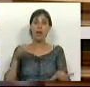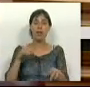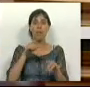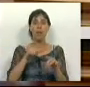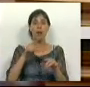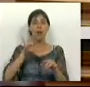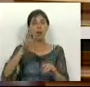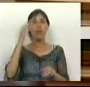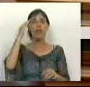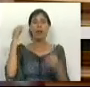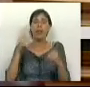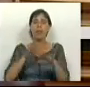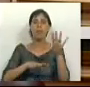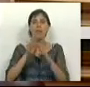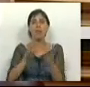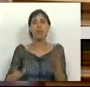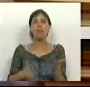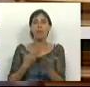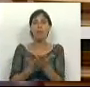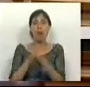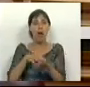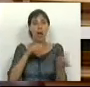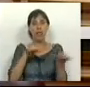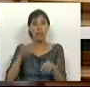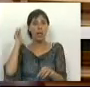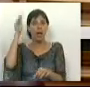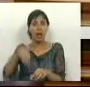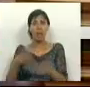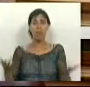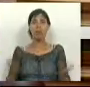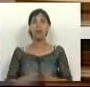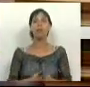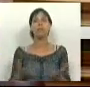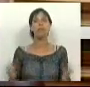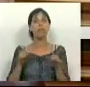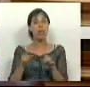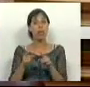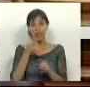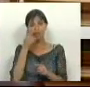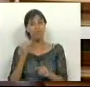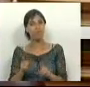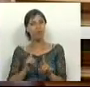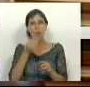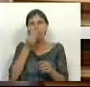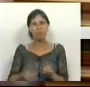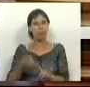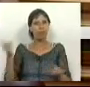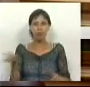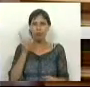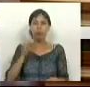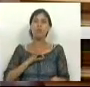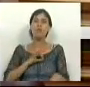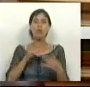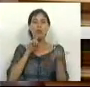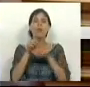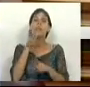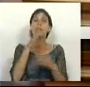Legislativa Regional da Madeira tem para fazer propostas à Assembleia da República e esse menospreso não é correto, Sr.